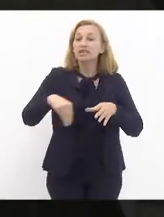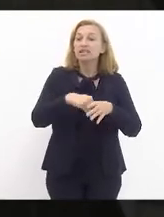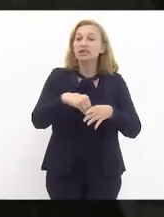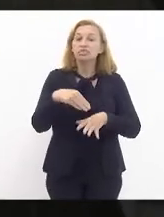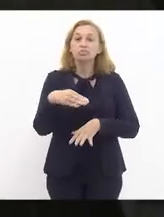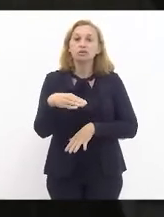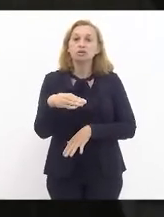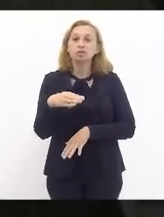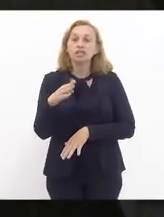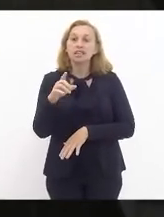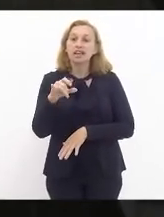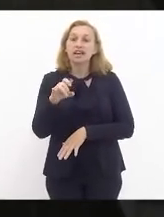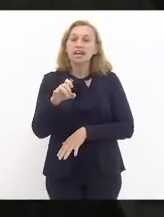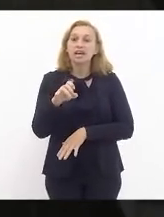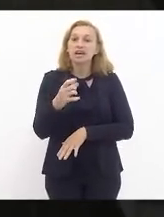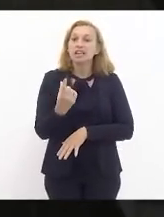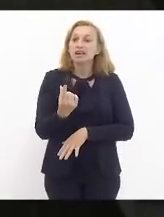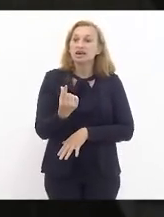moeda assonante.